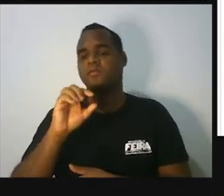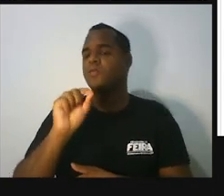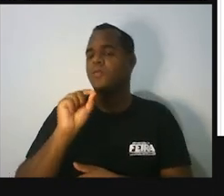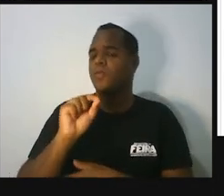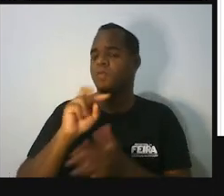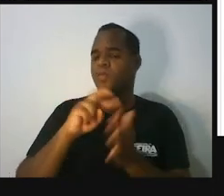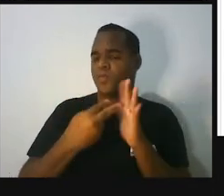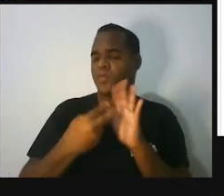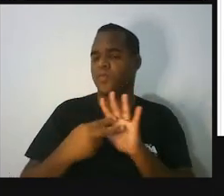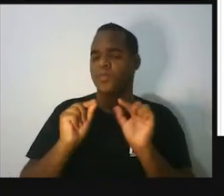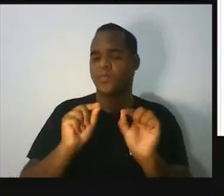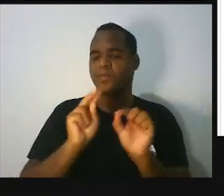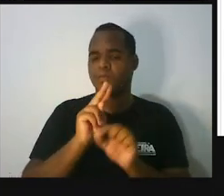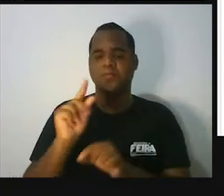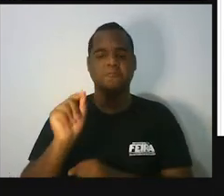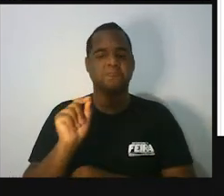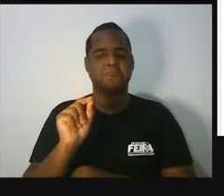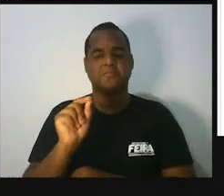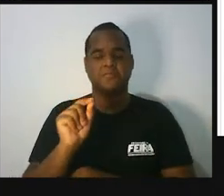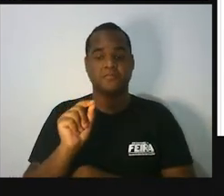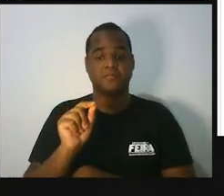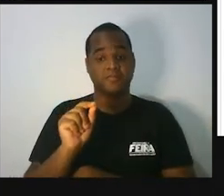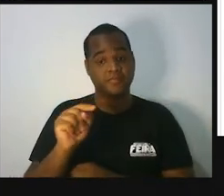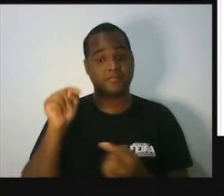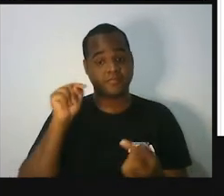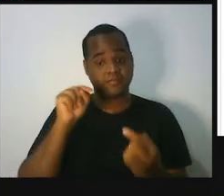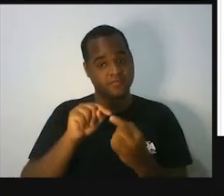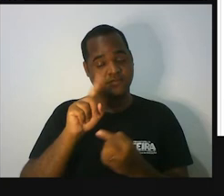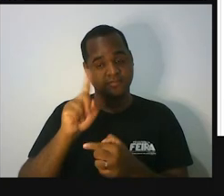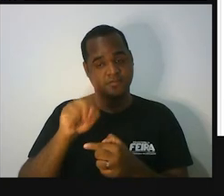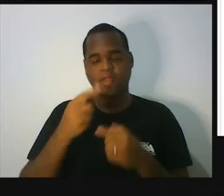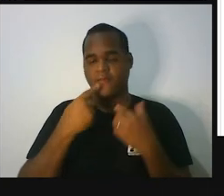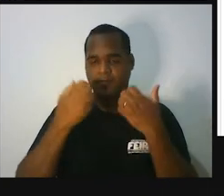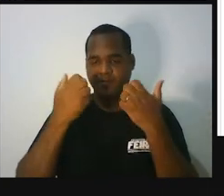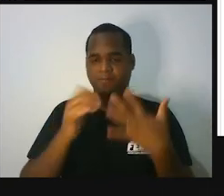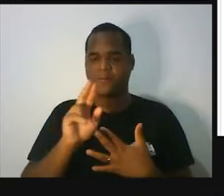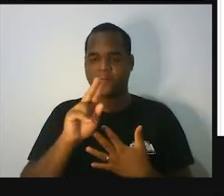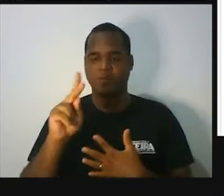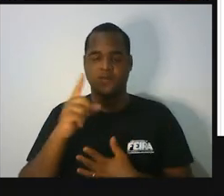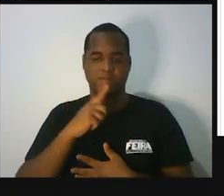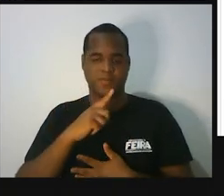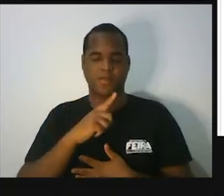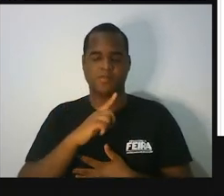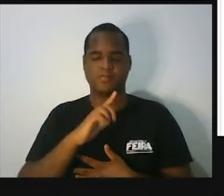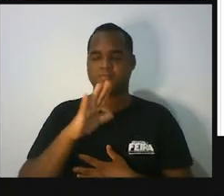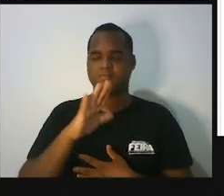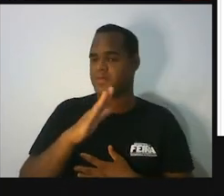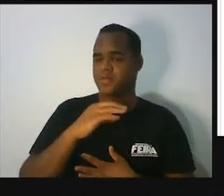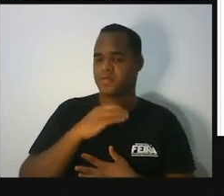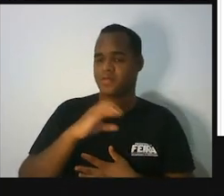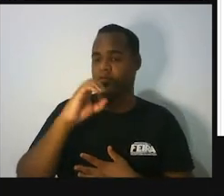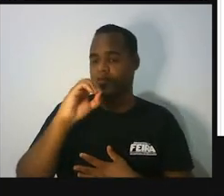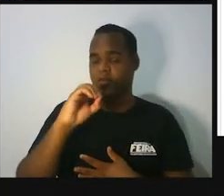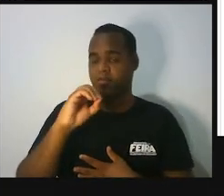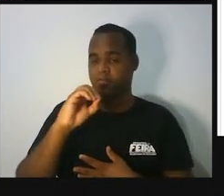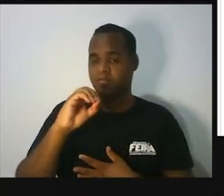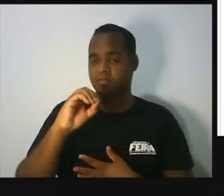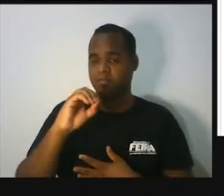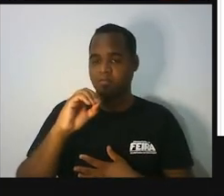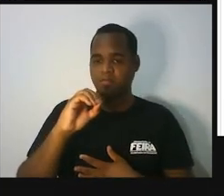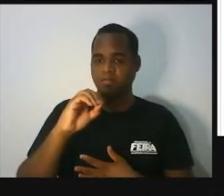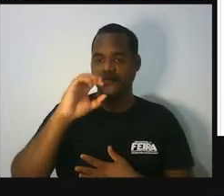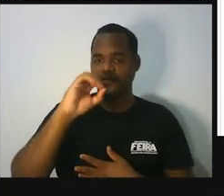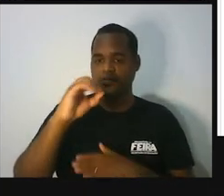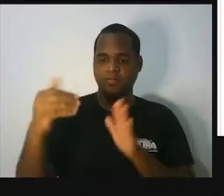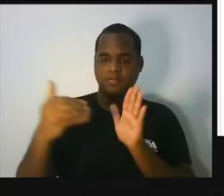obtuso? É um ângulo com medida entre 0 graus e